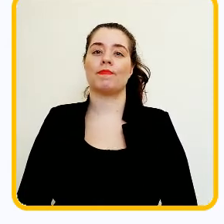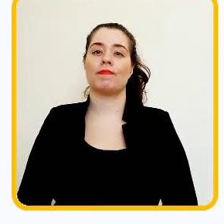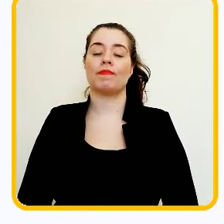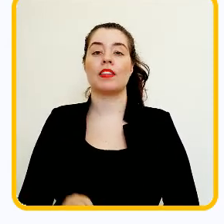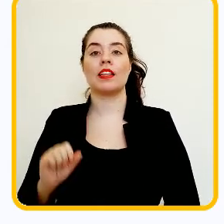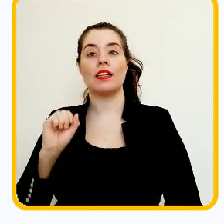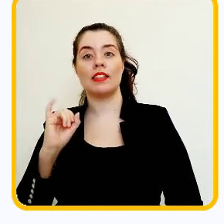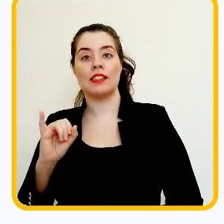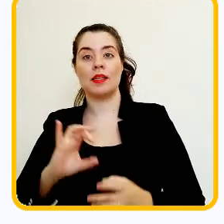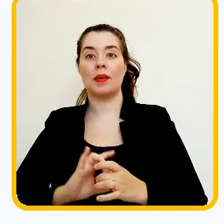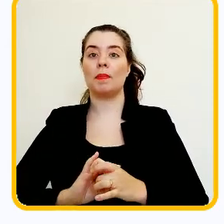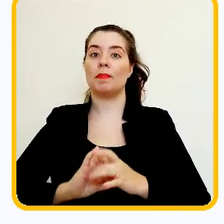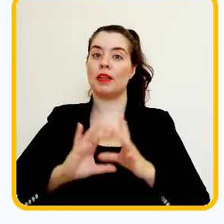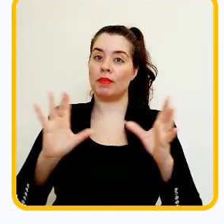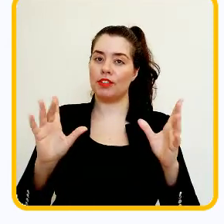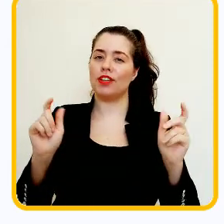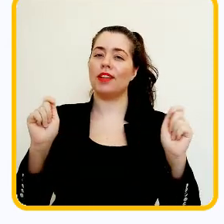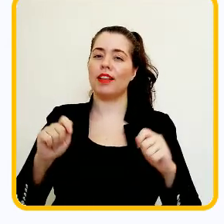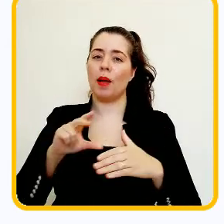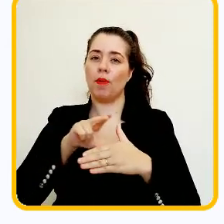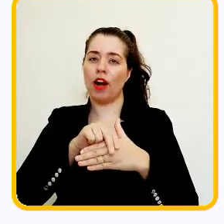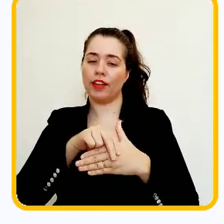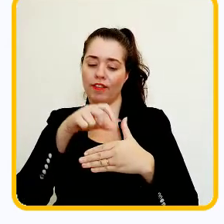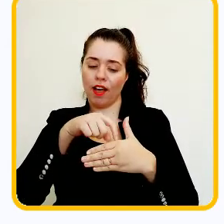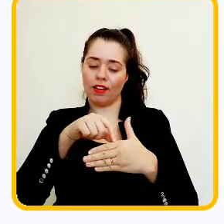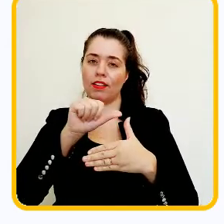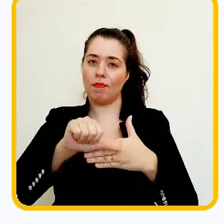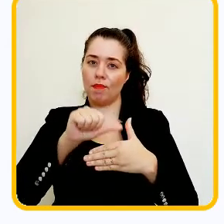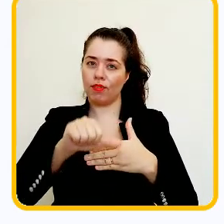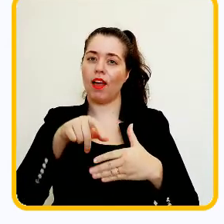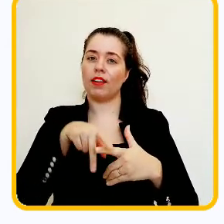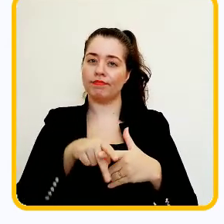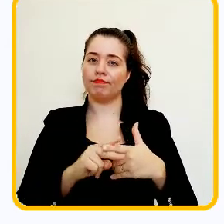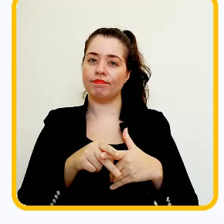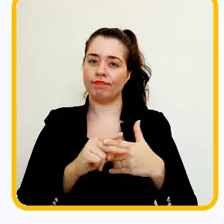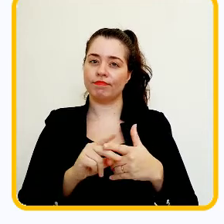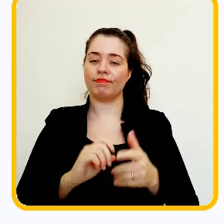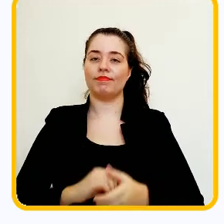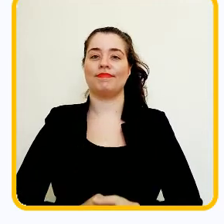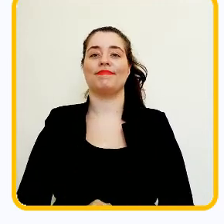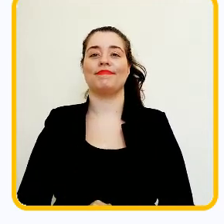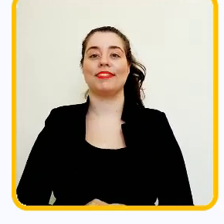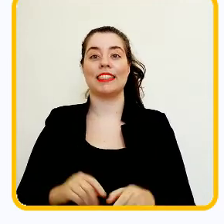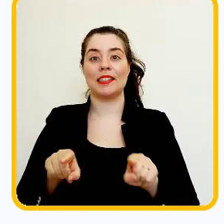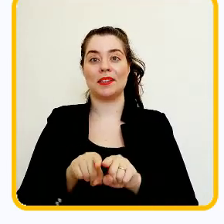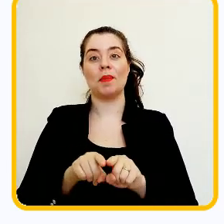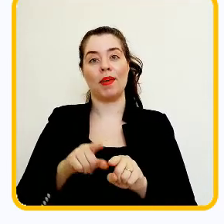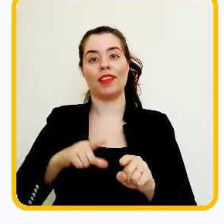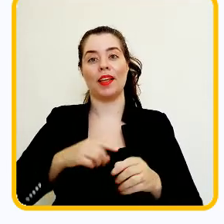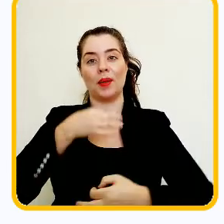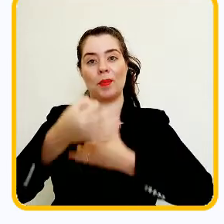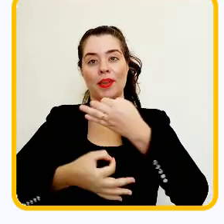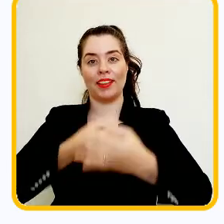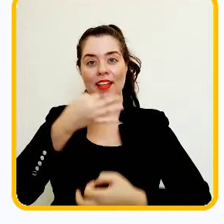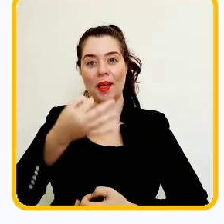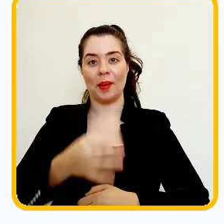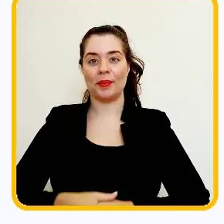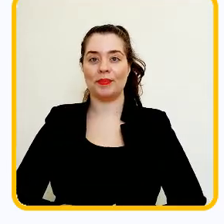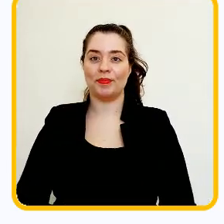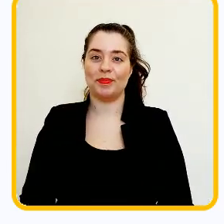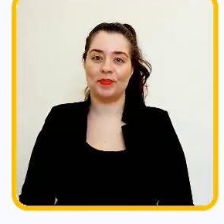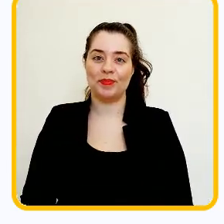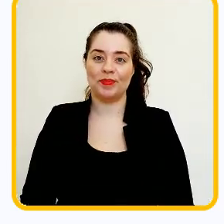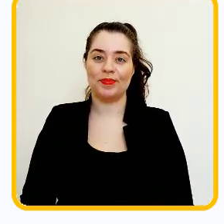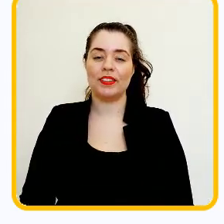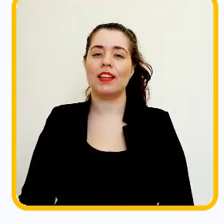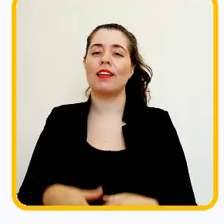permitido, modificações podem ser feitas no arquivo. Há também um campo para comentários. Então,